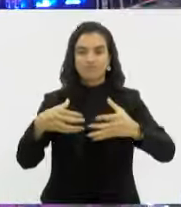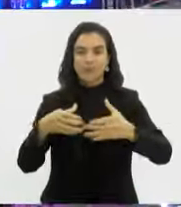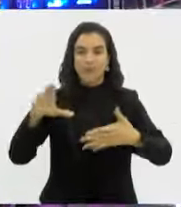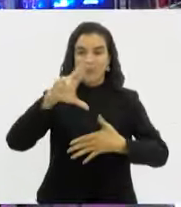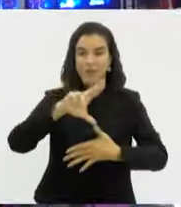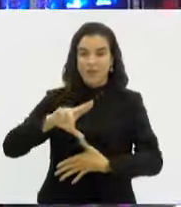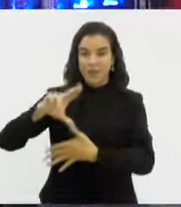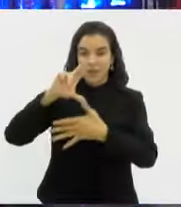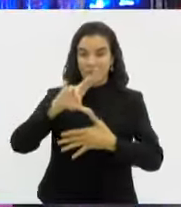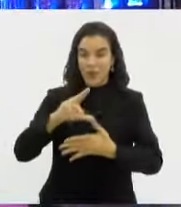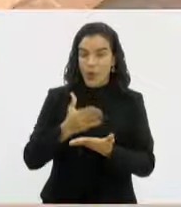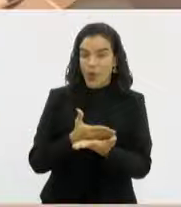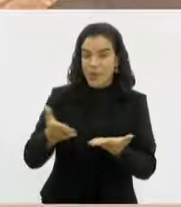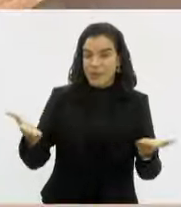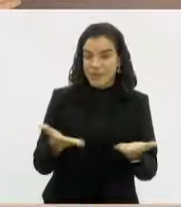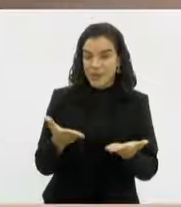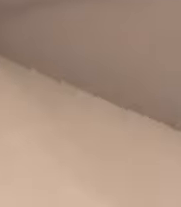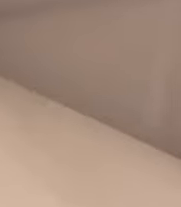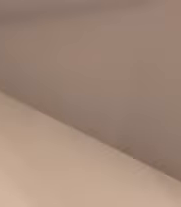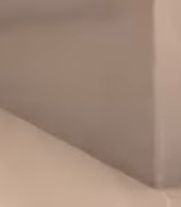Alerj está começando agora.